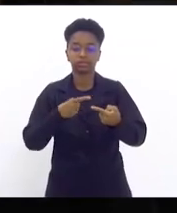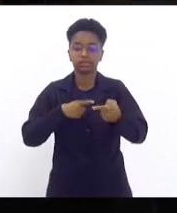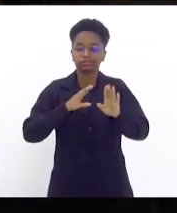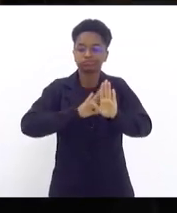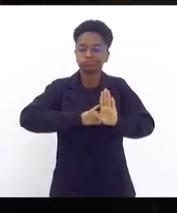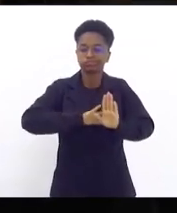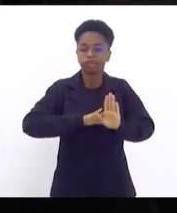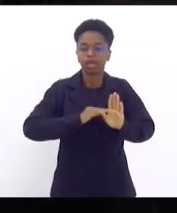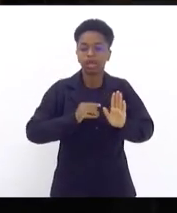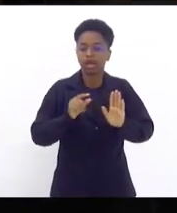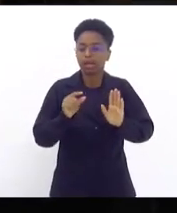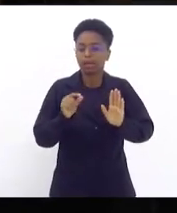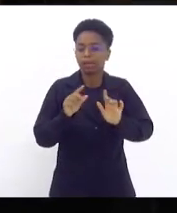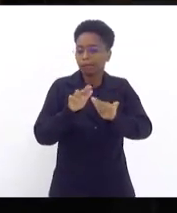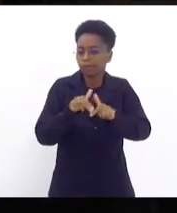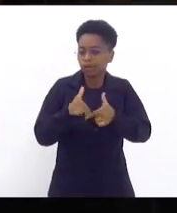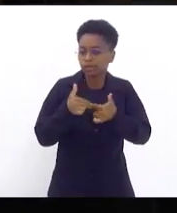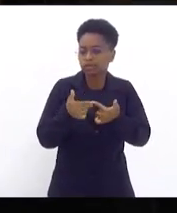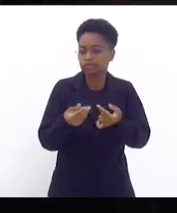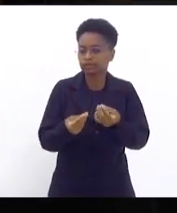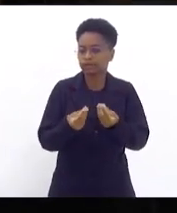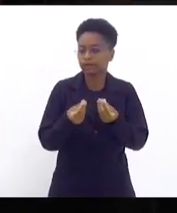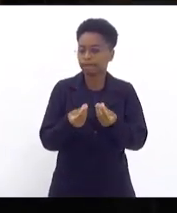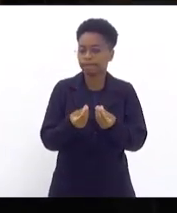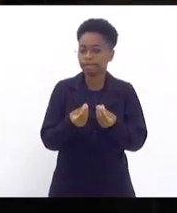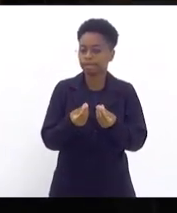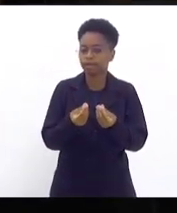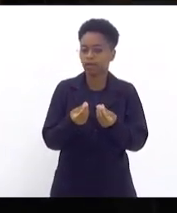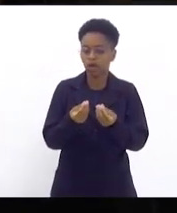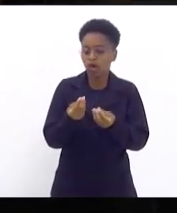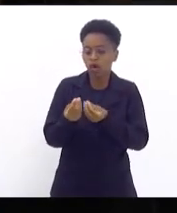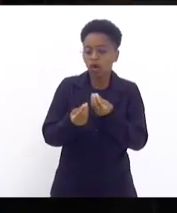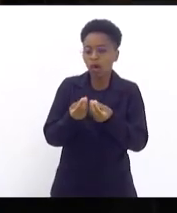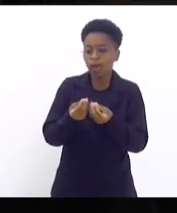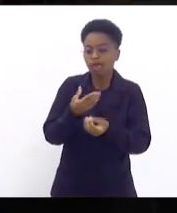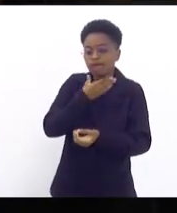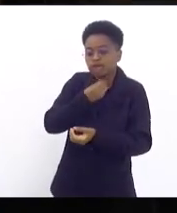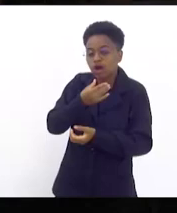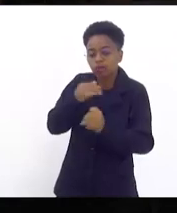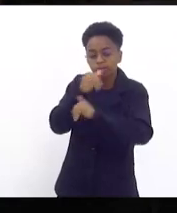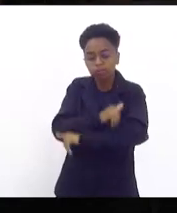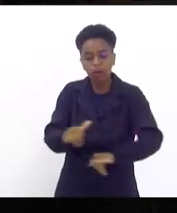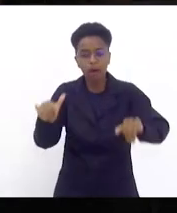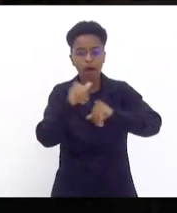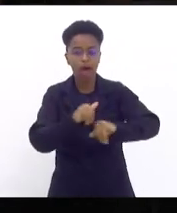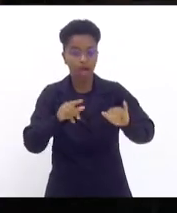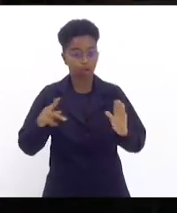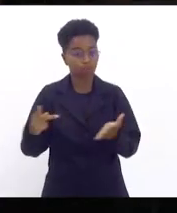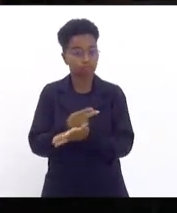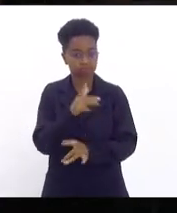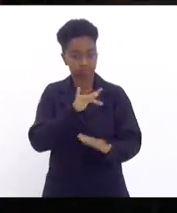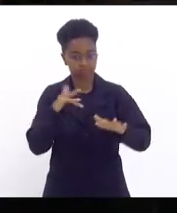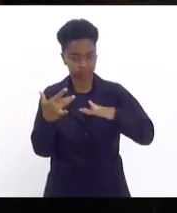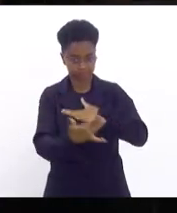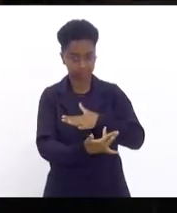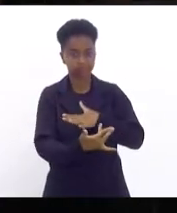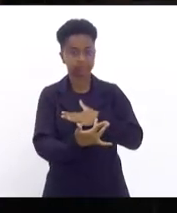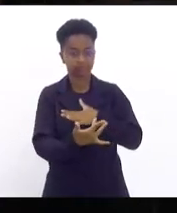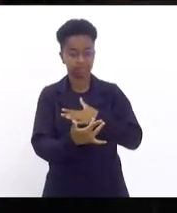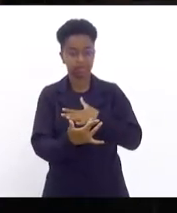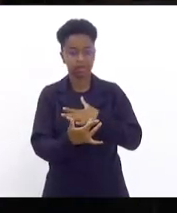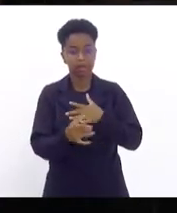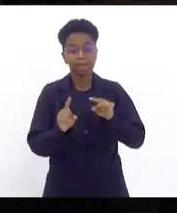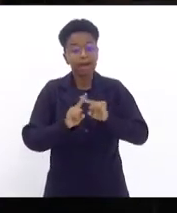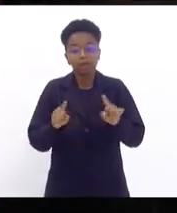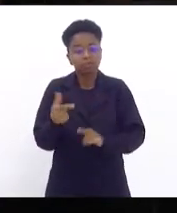requentamento de fake news que transcorrem nas redes sociais, que